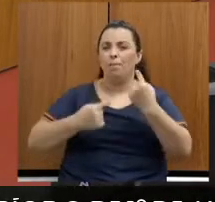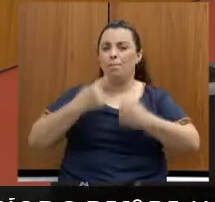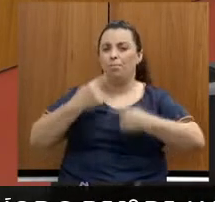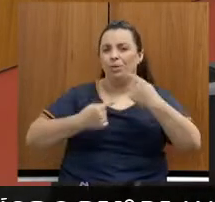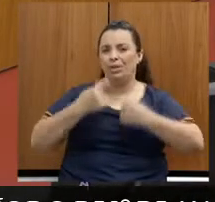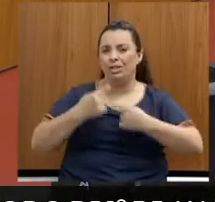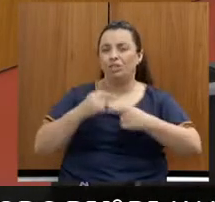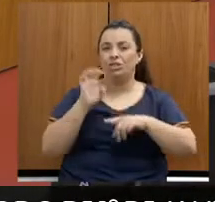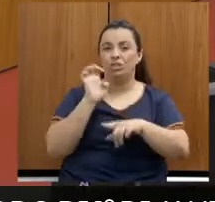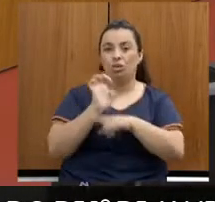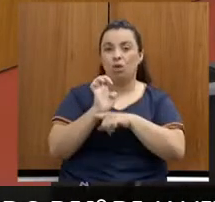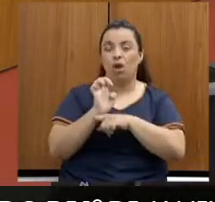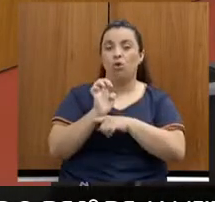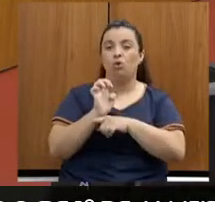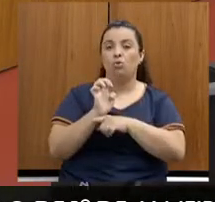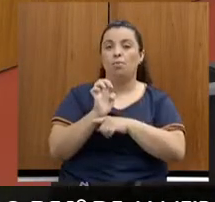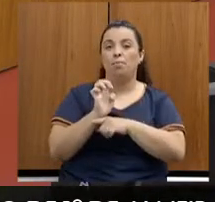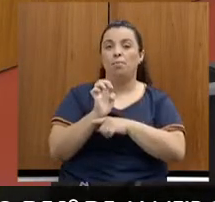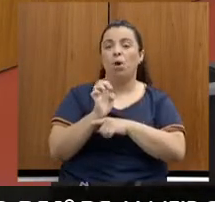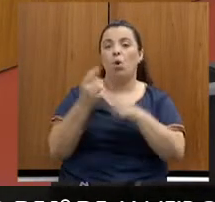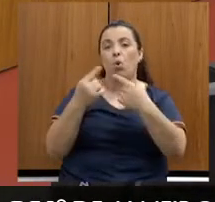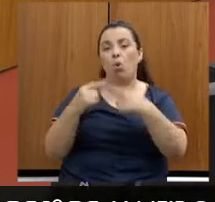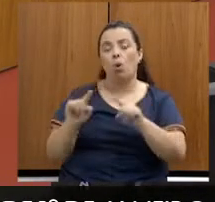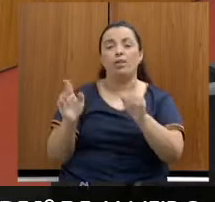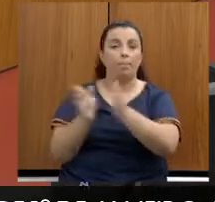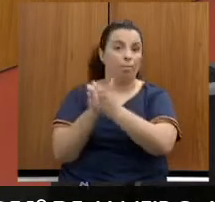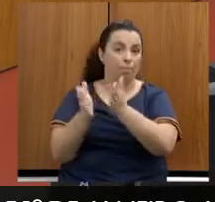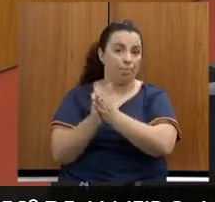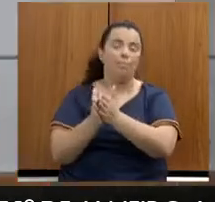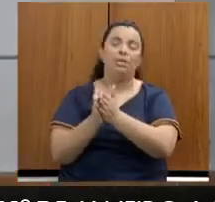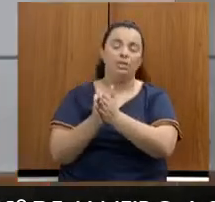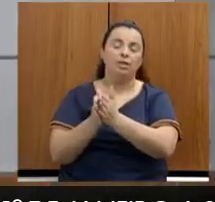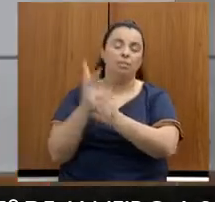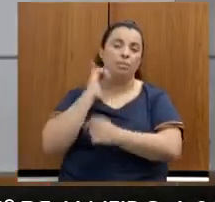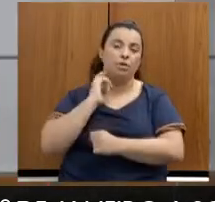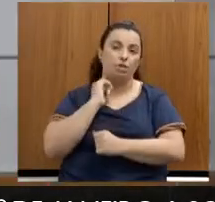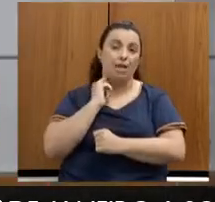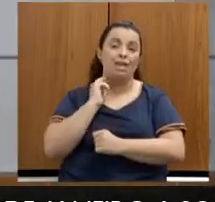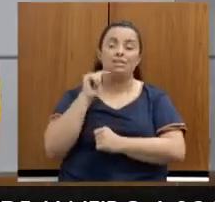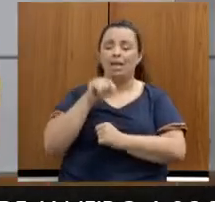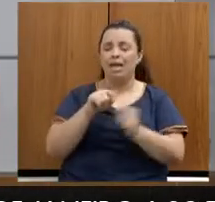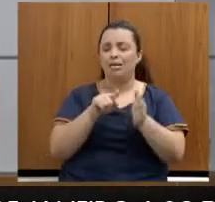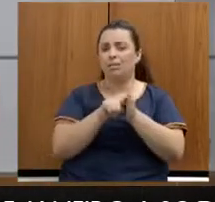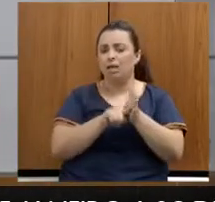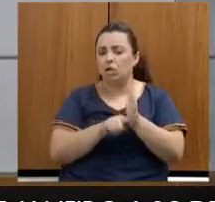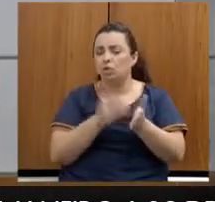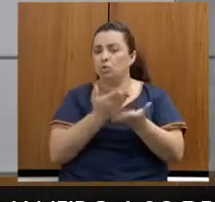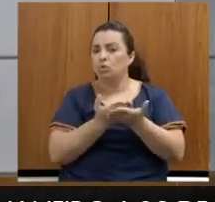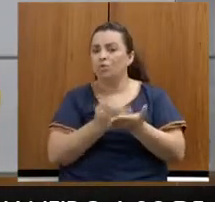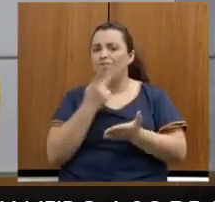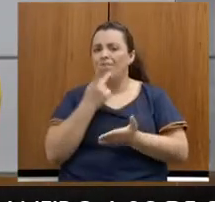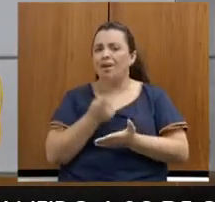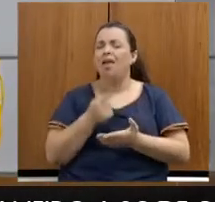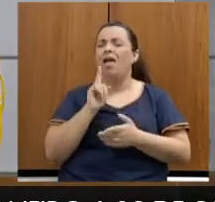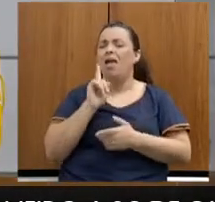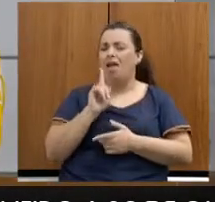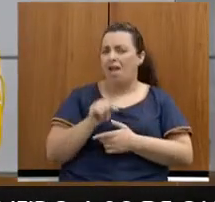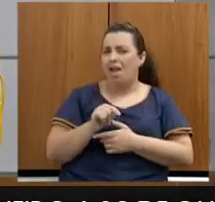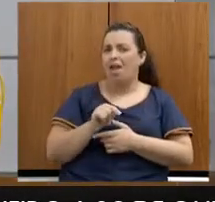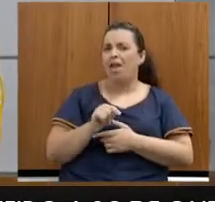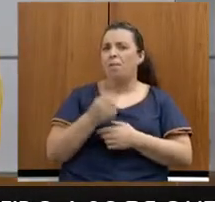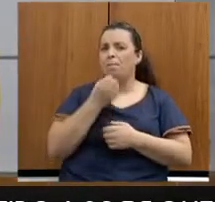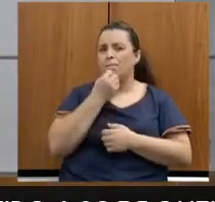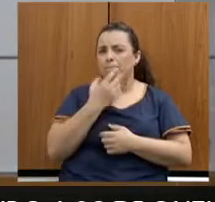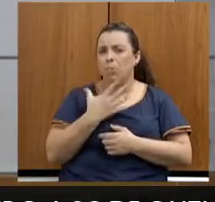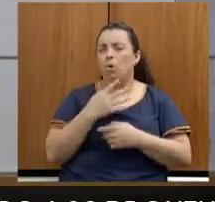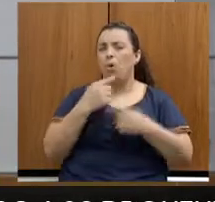extrema pobreza em Minas Gerais, que no estudo faz exatamente essa pergunta, é viável uma política estadual de enfrentamento à extrema